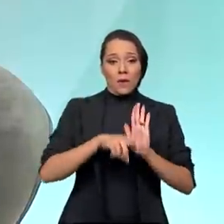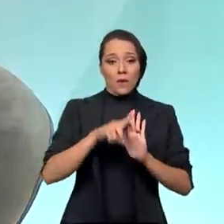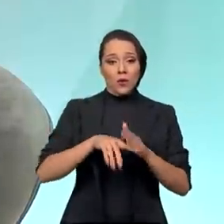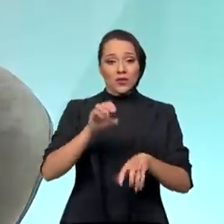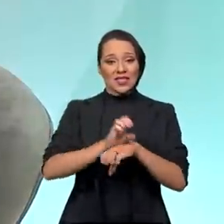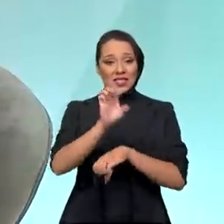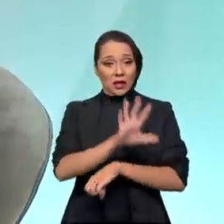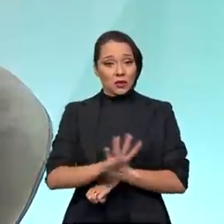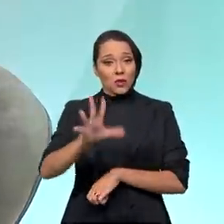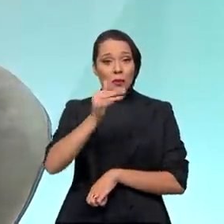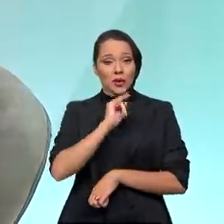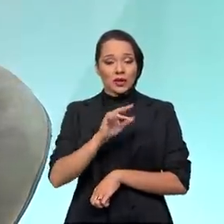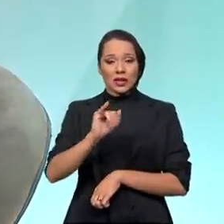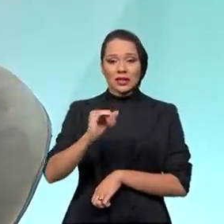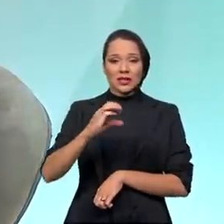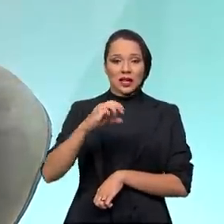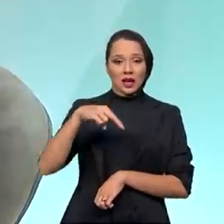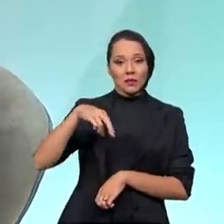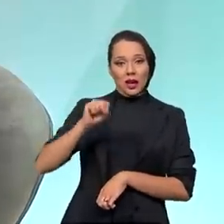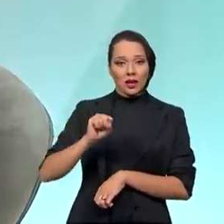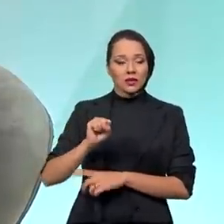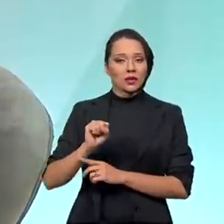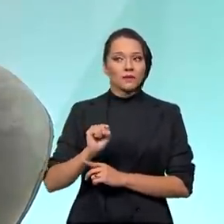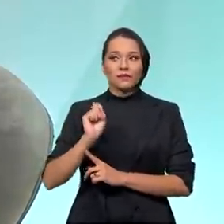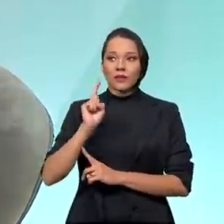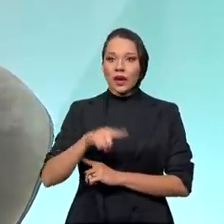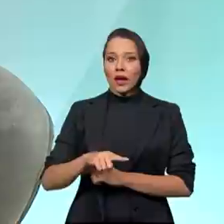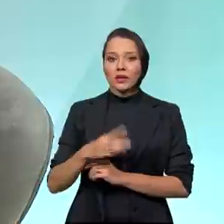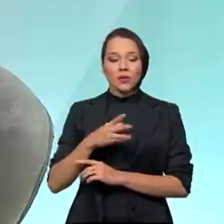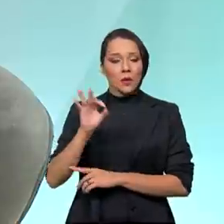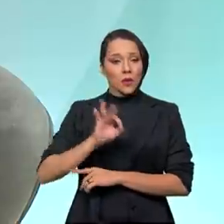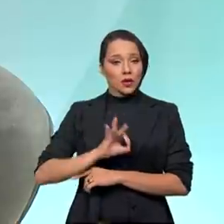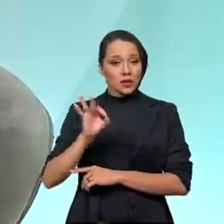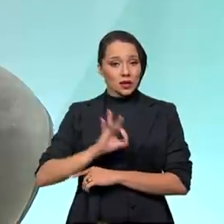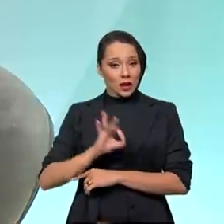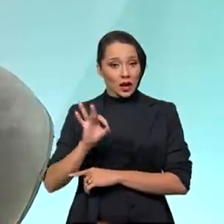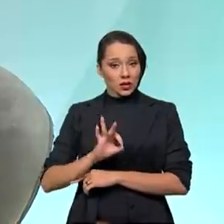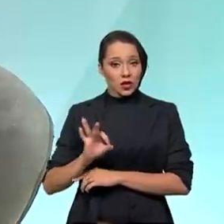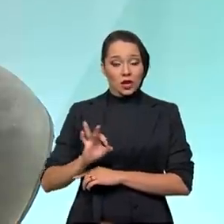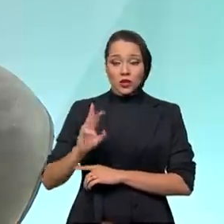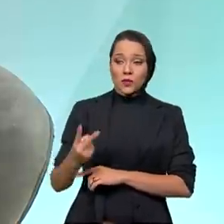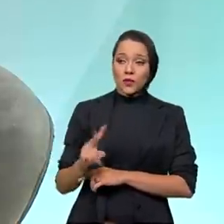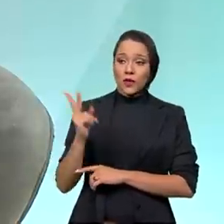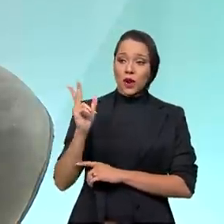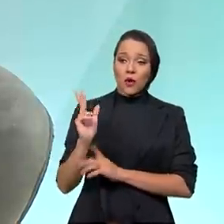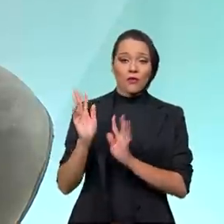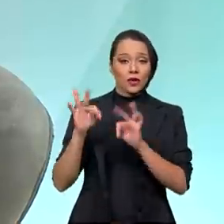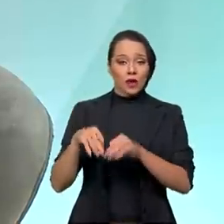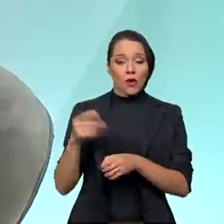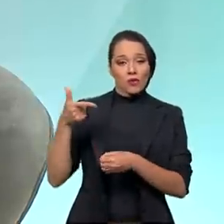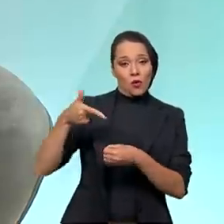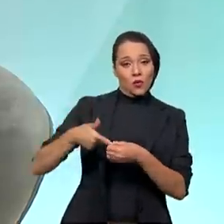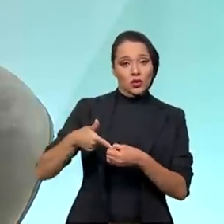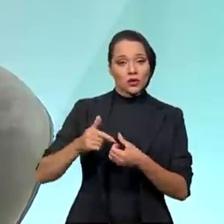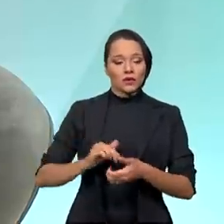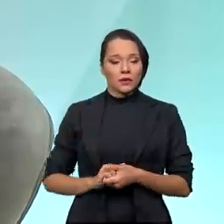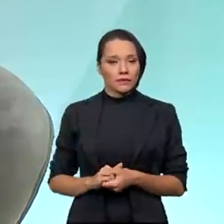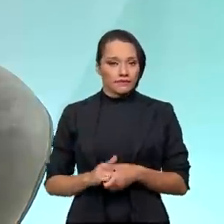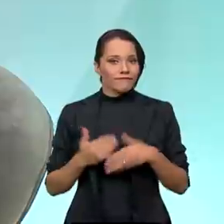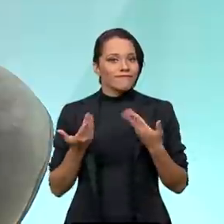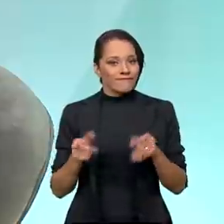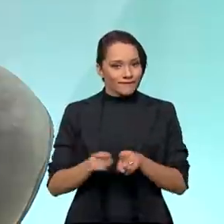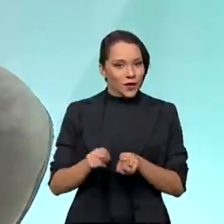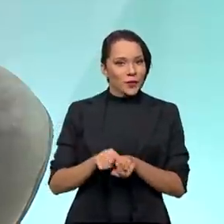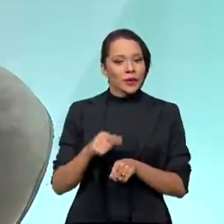estadual, por exemplo, o ICMS, ele é um percentual sobre o preço final do combustível. Então isso